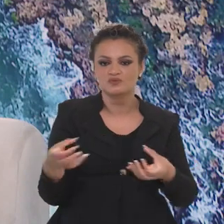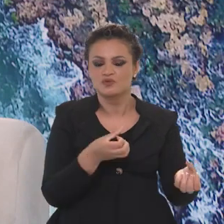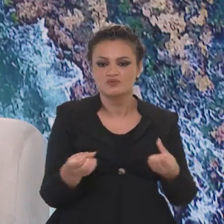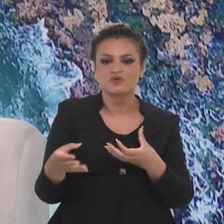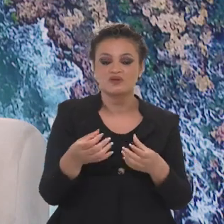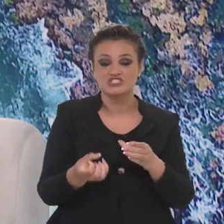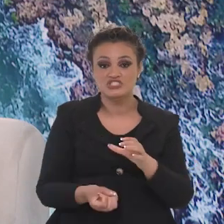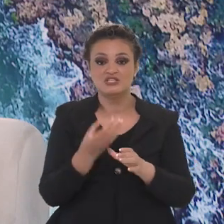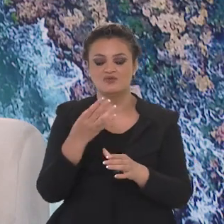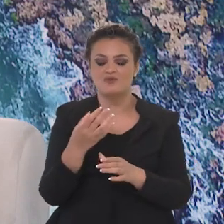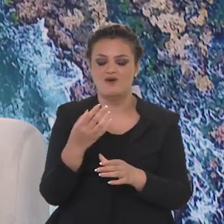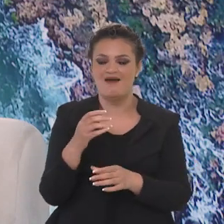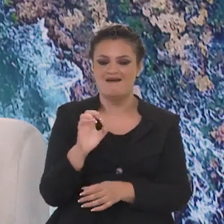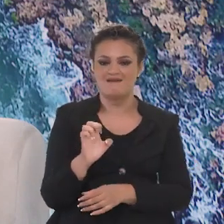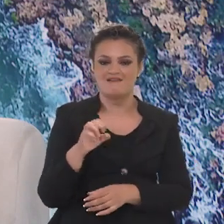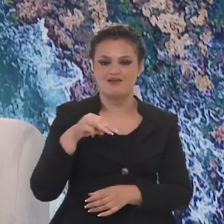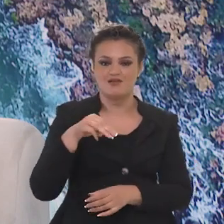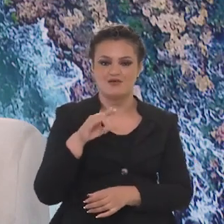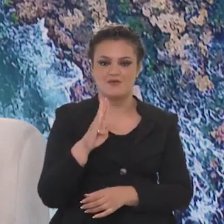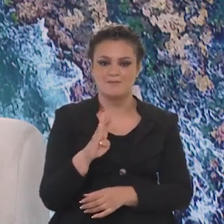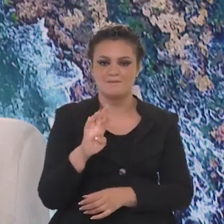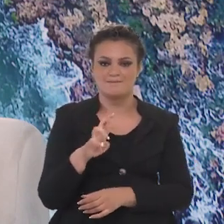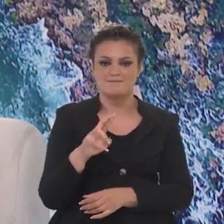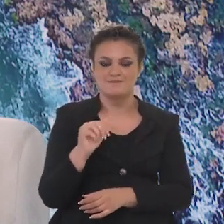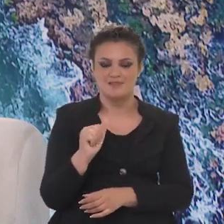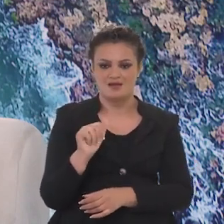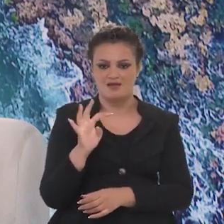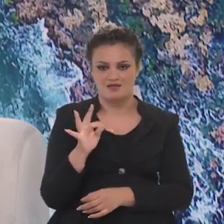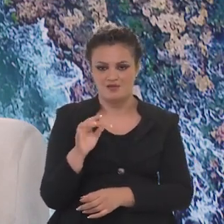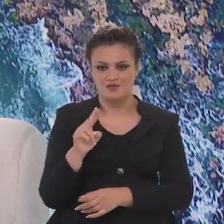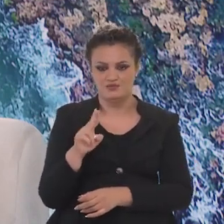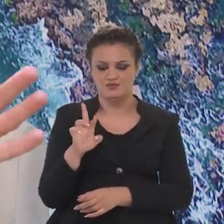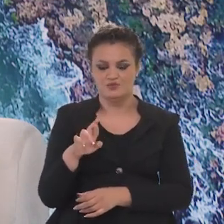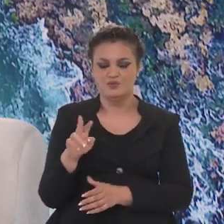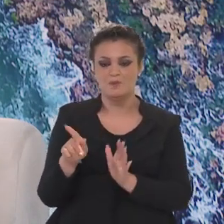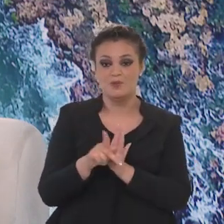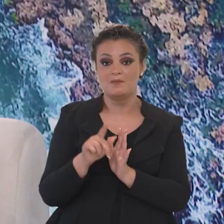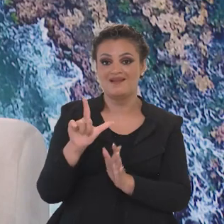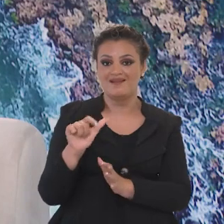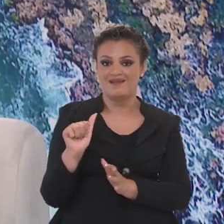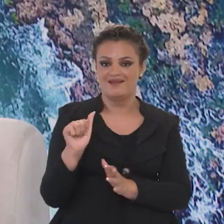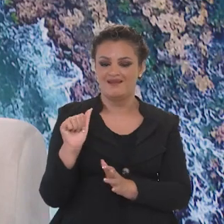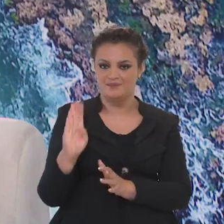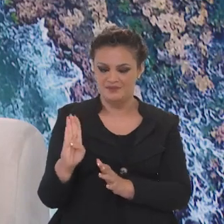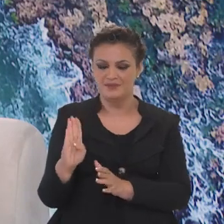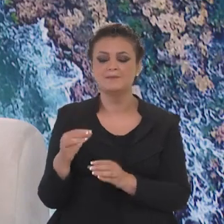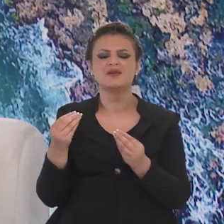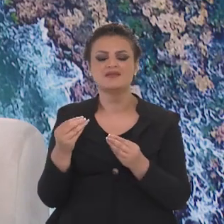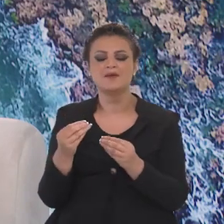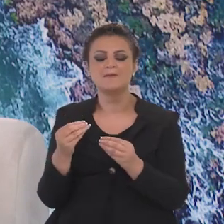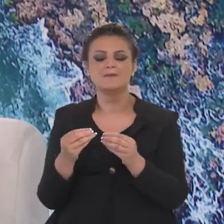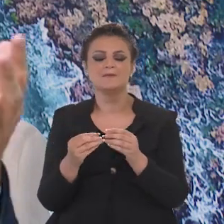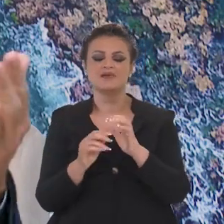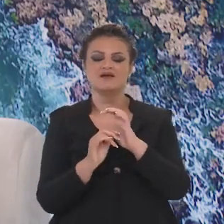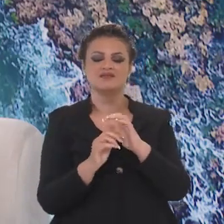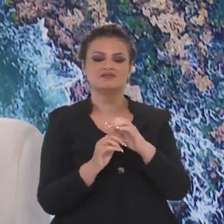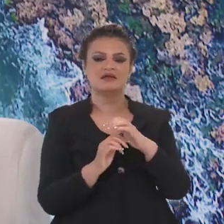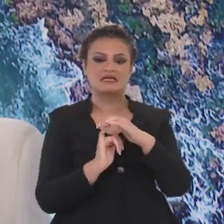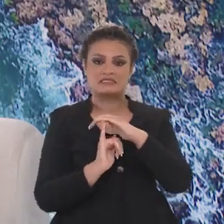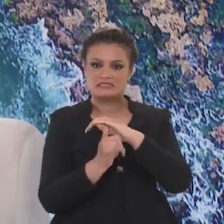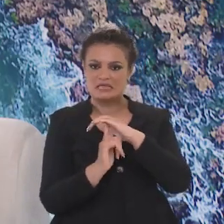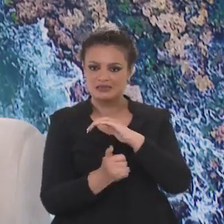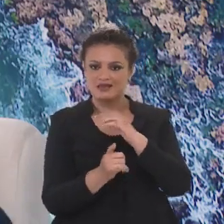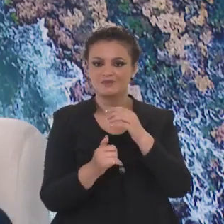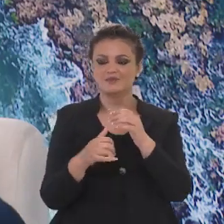setor de inovação. Nós criamos a Embratur Lab. Nós criamos um braço da Embratur para a inovação. A gente quer que as startups, que o mundo da inovação possa